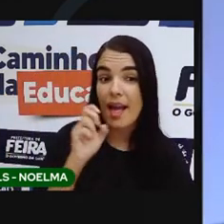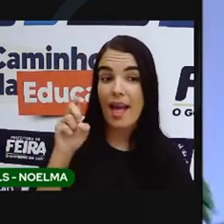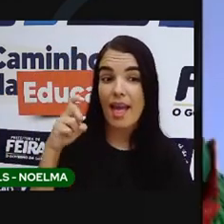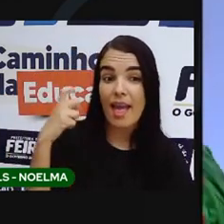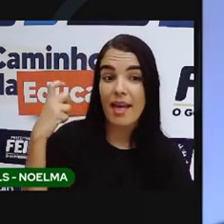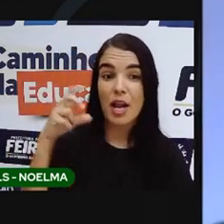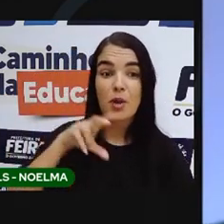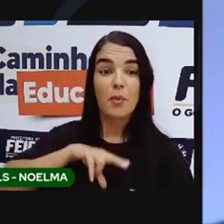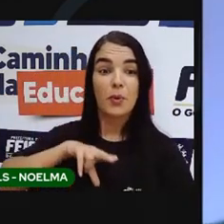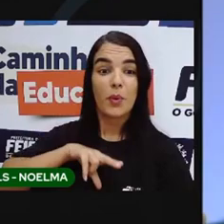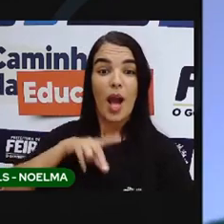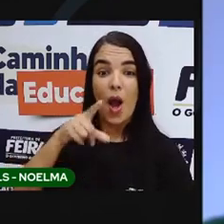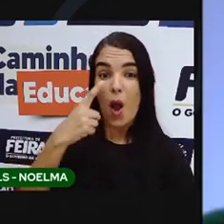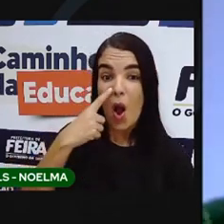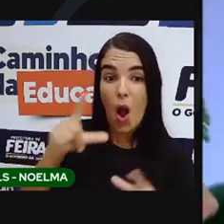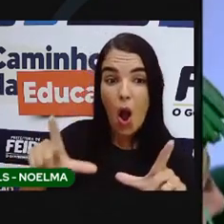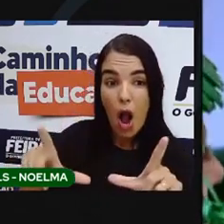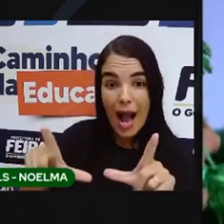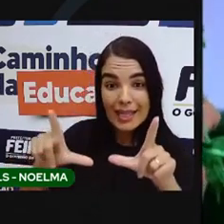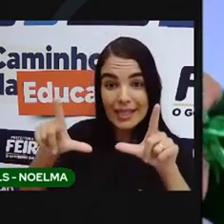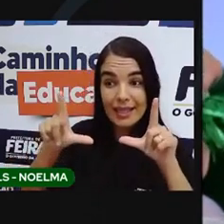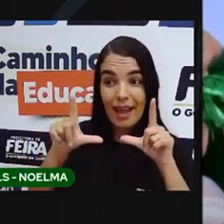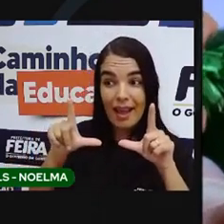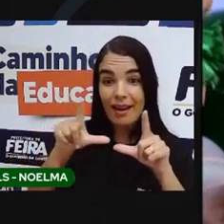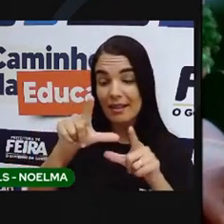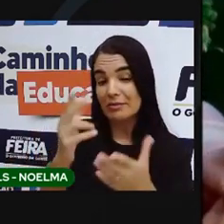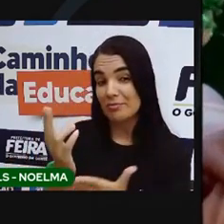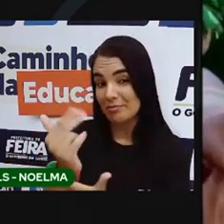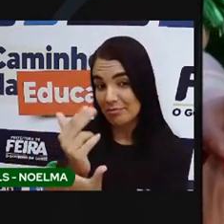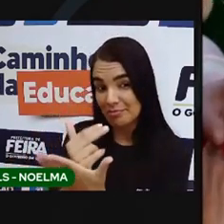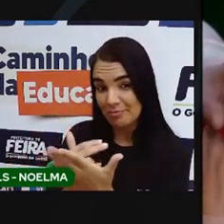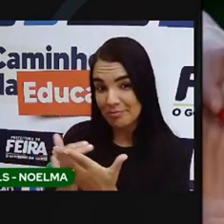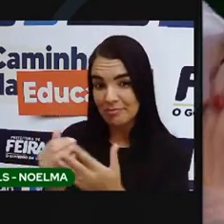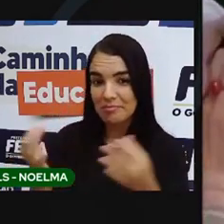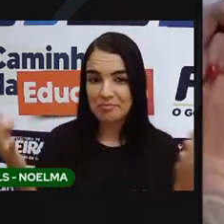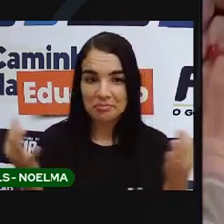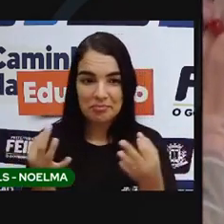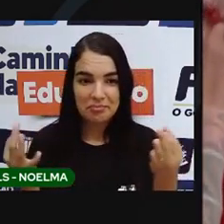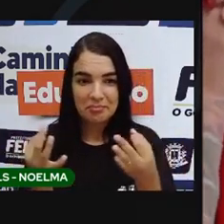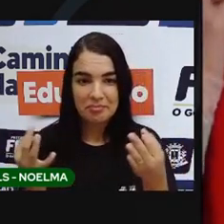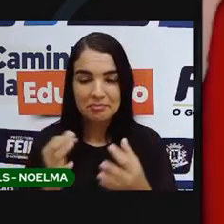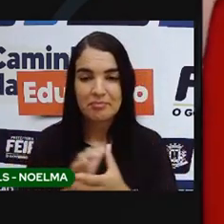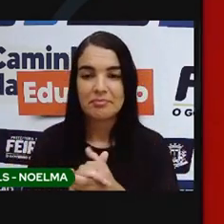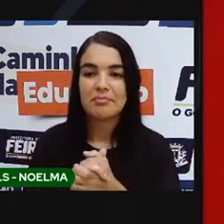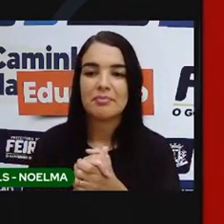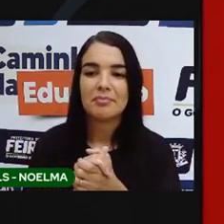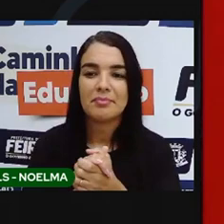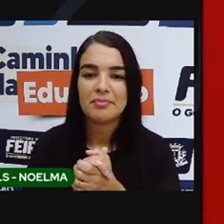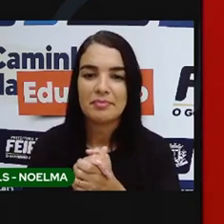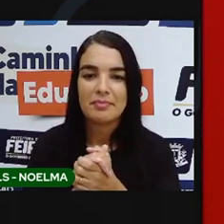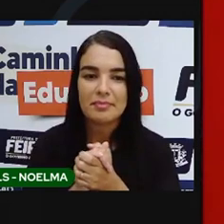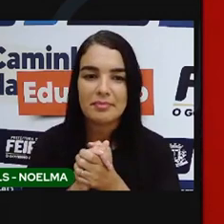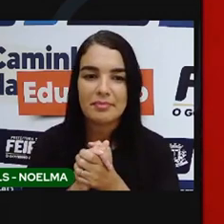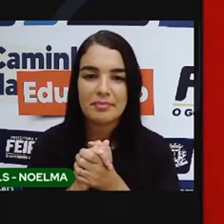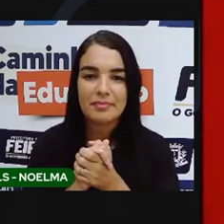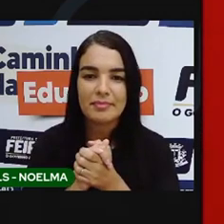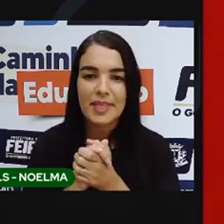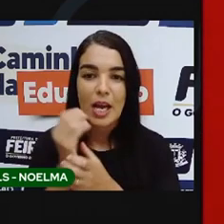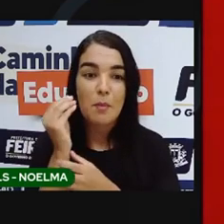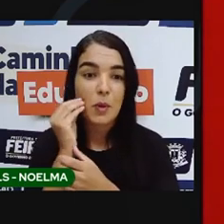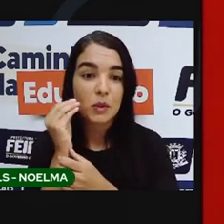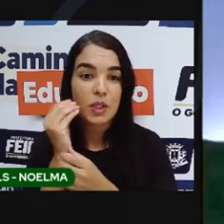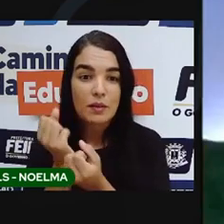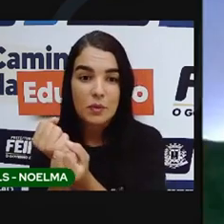francês. Um artista francês chamado Jean-Baptiste Debré. Ah, eu não. Ele chegou